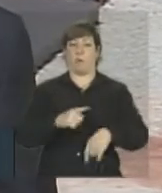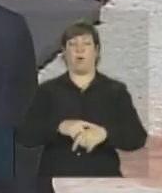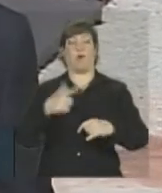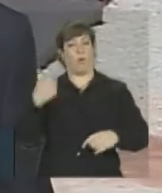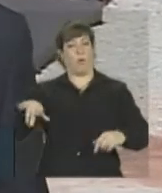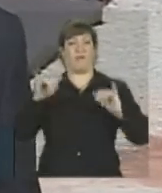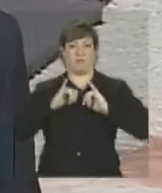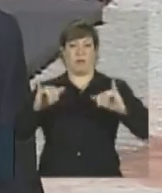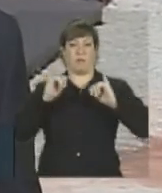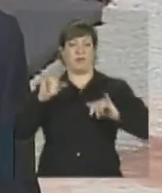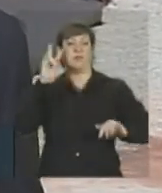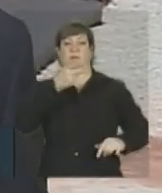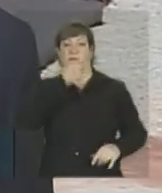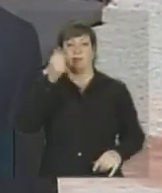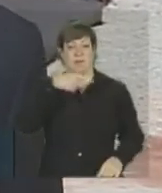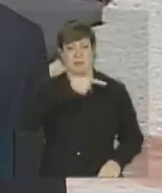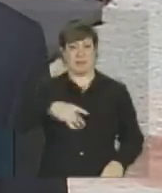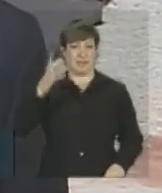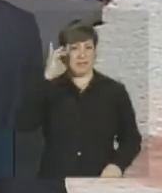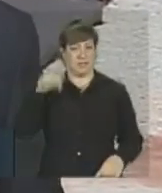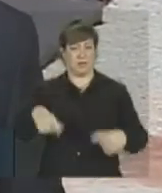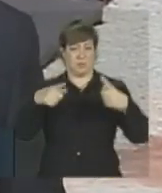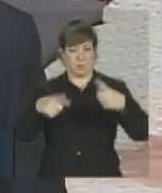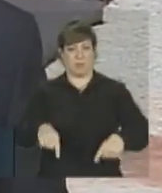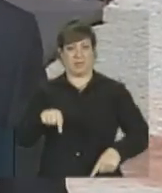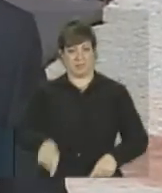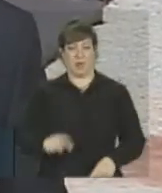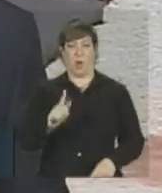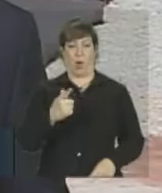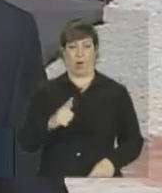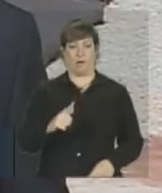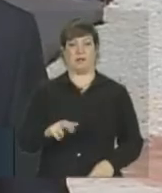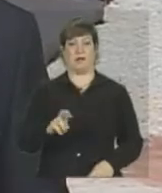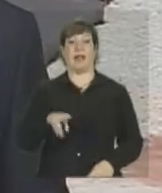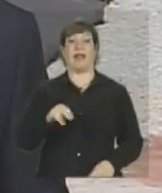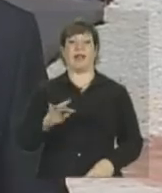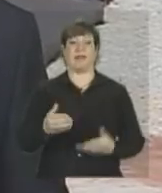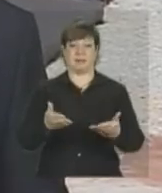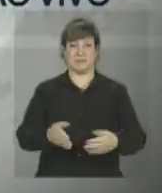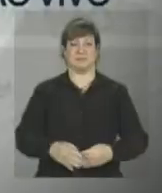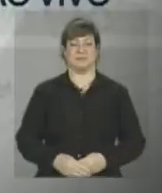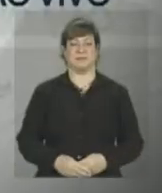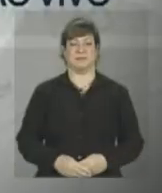com mais detalhes sobre a visita da presidenta Dilma Rousseff aqui a Goiás. Renata.